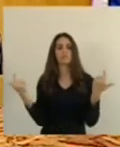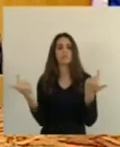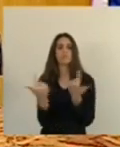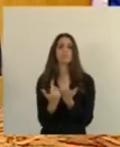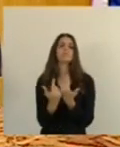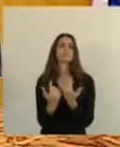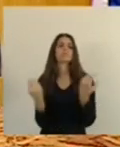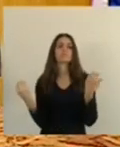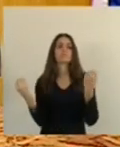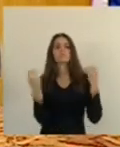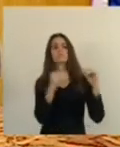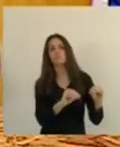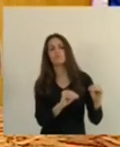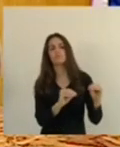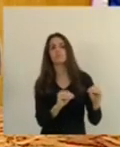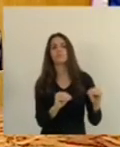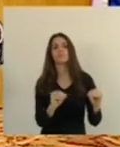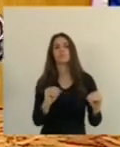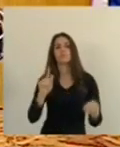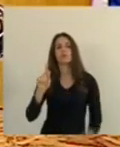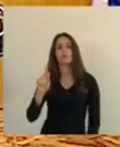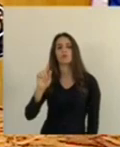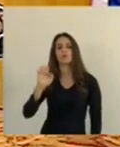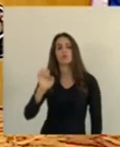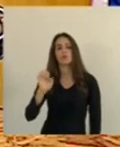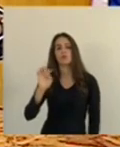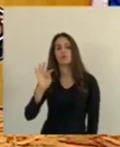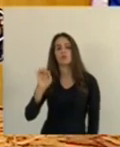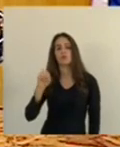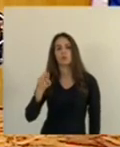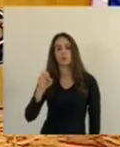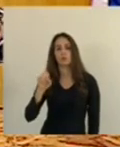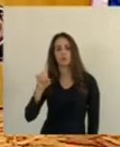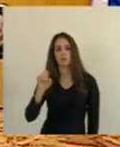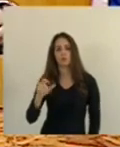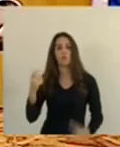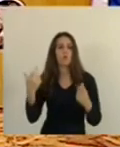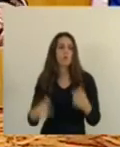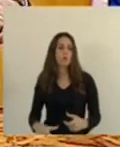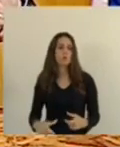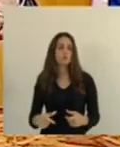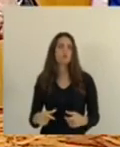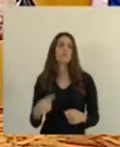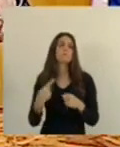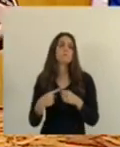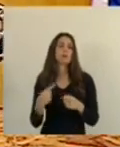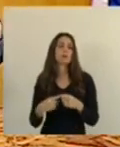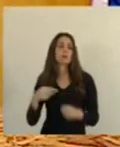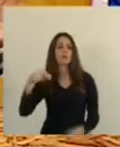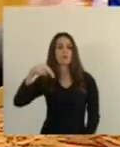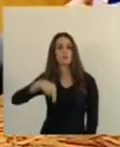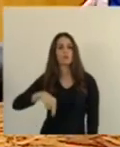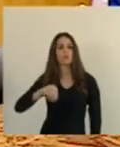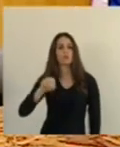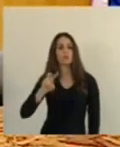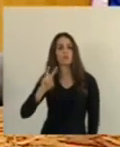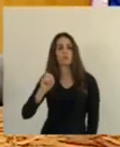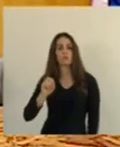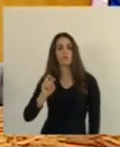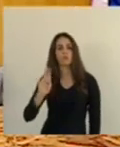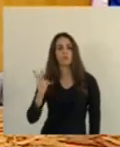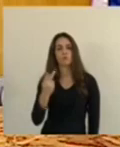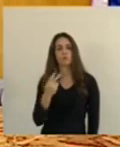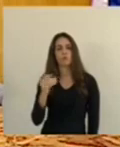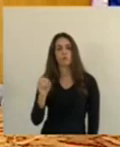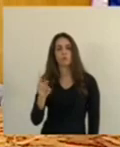colocar esse nome, do saudoso Getunil do Pimentel, lá no bairro Novo Horizonte. Mas o muro, a escola é nova, mas